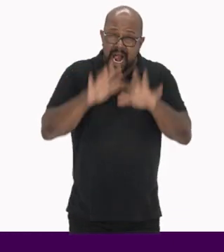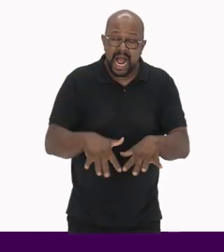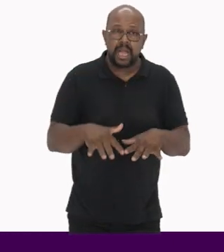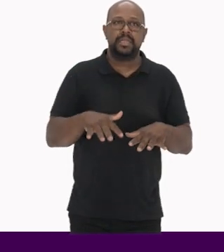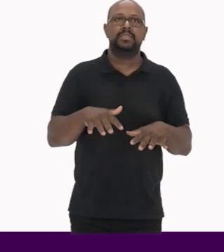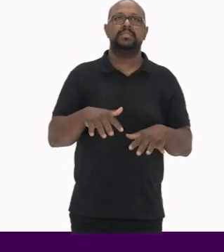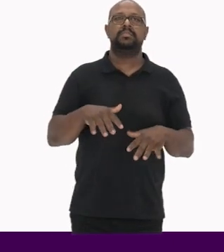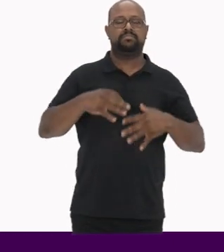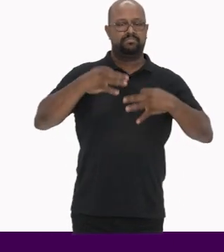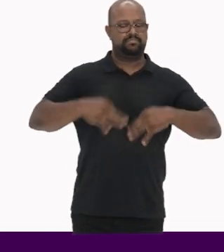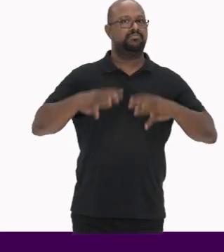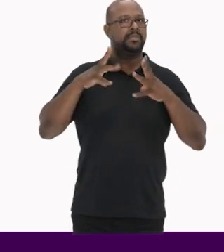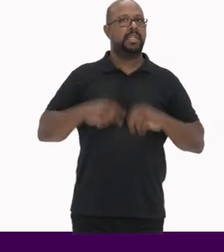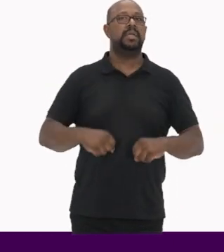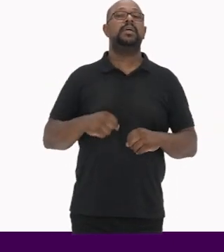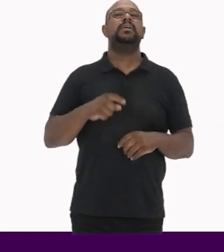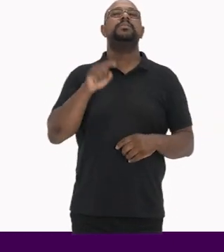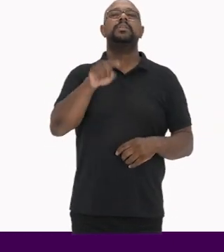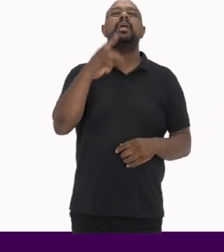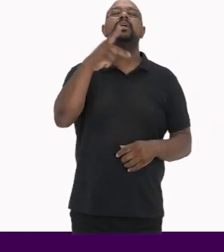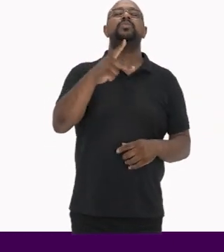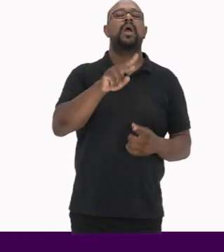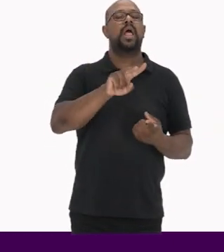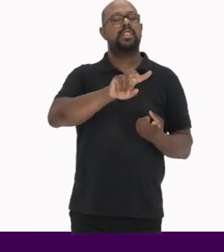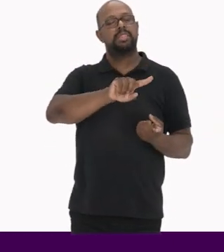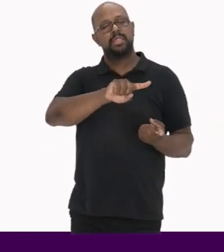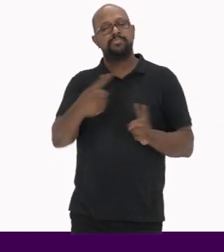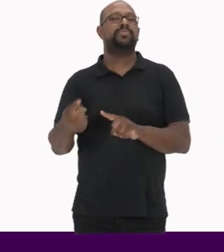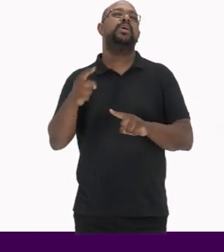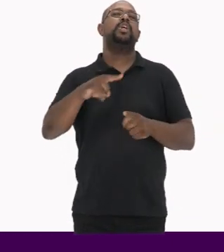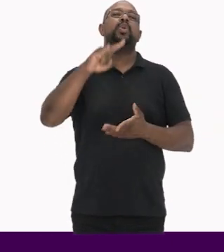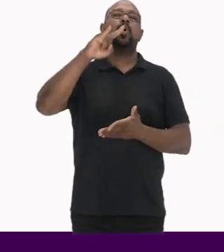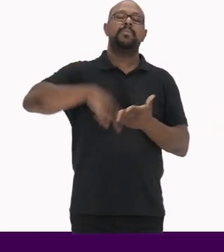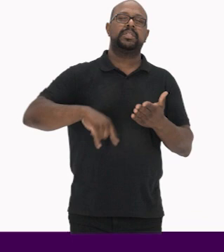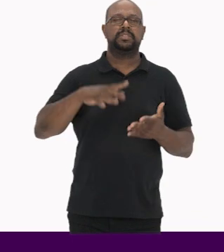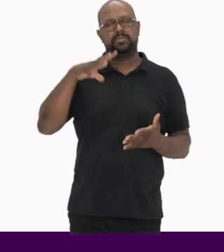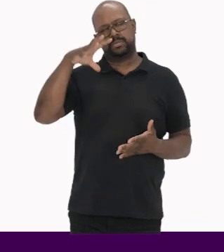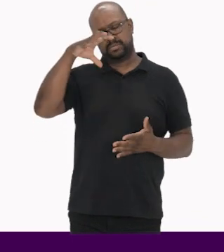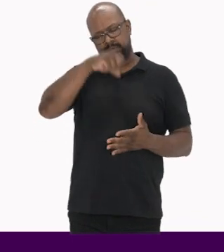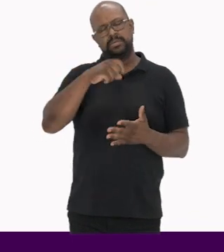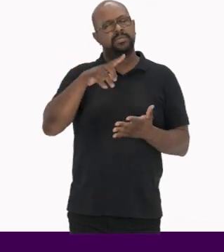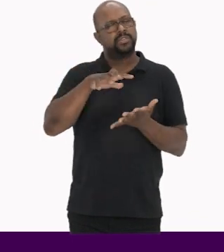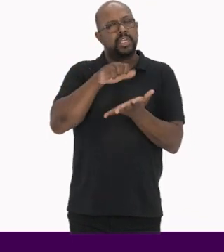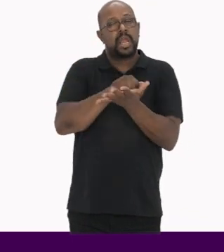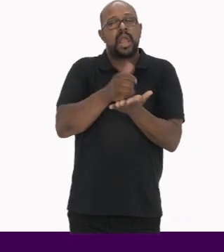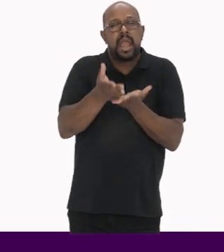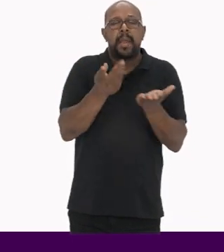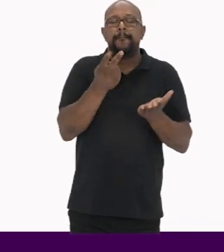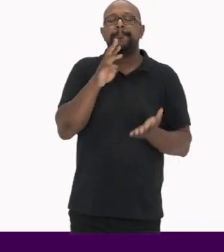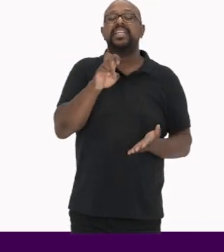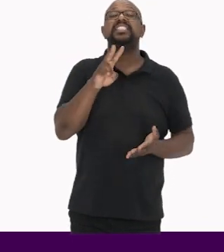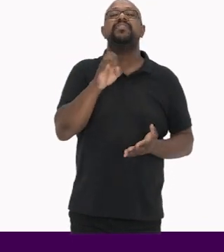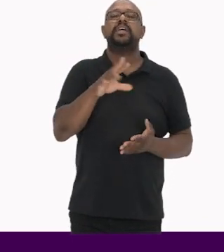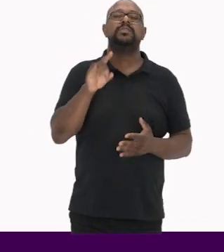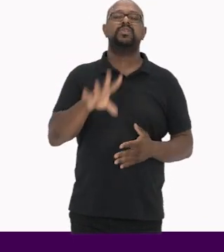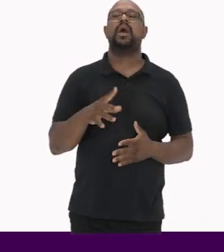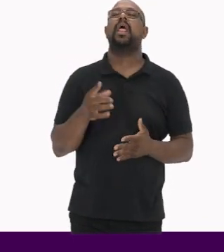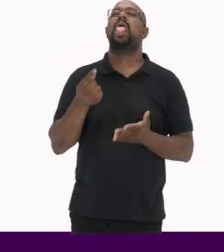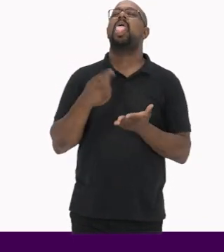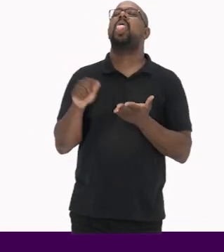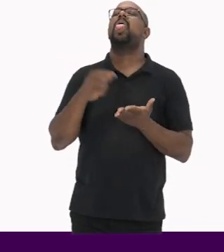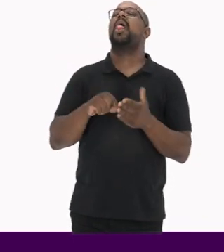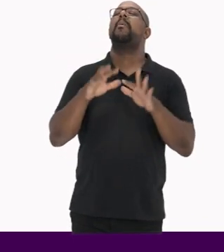reflete na sua transformação em documentação de preservação Não está apenas